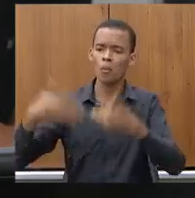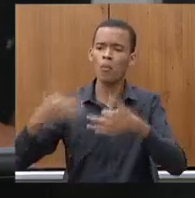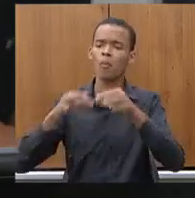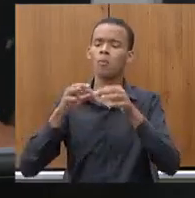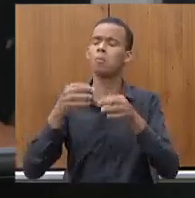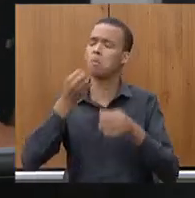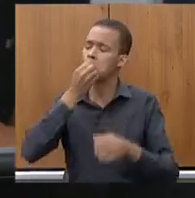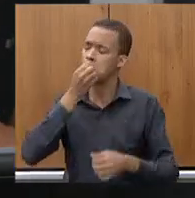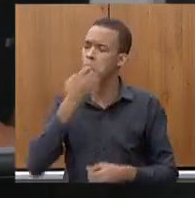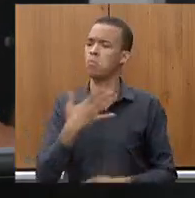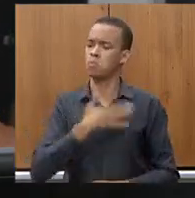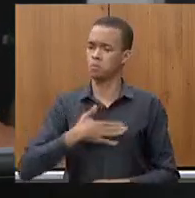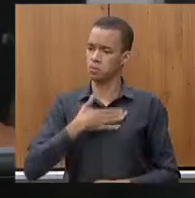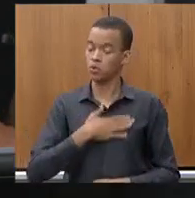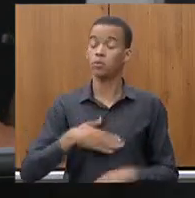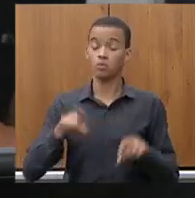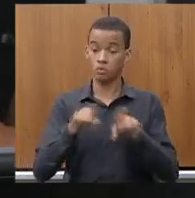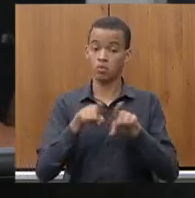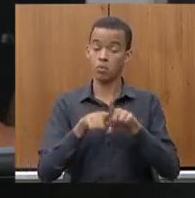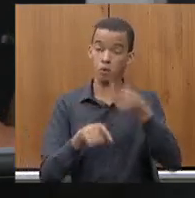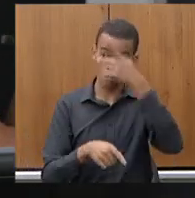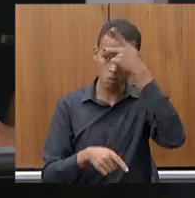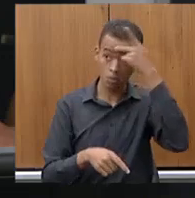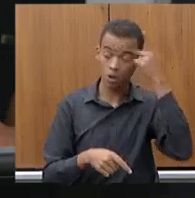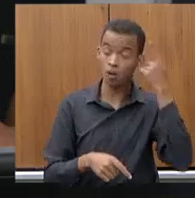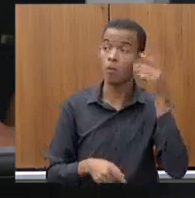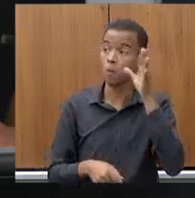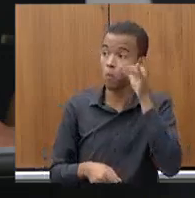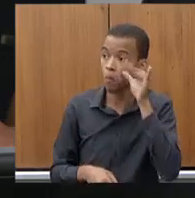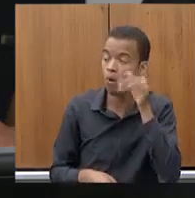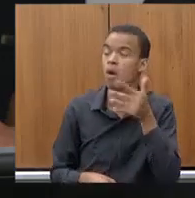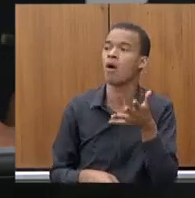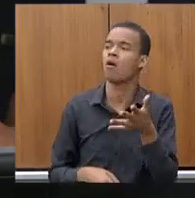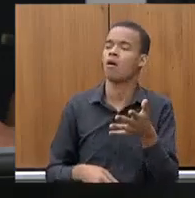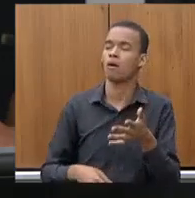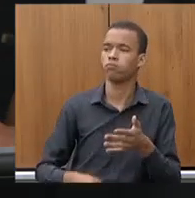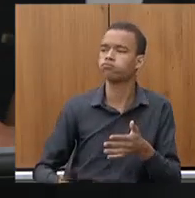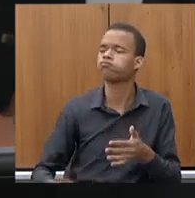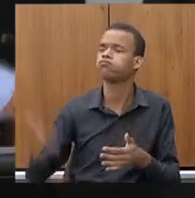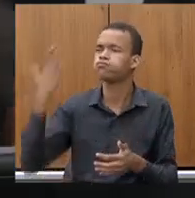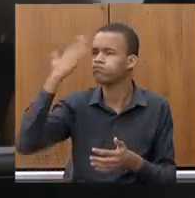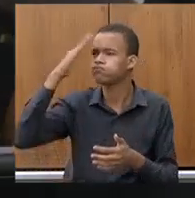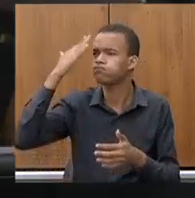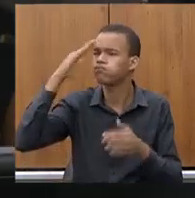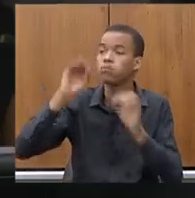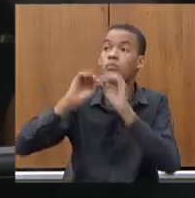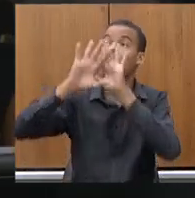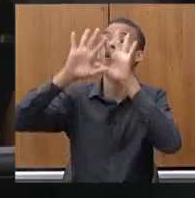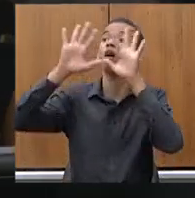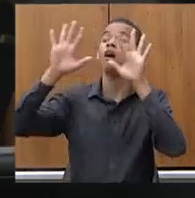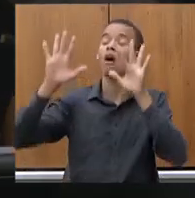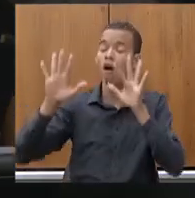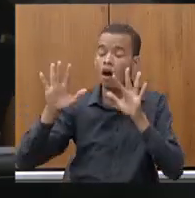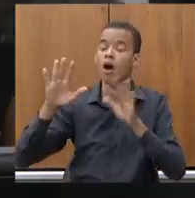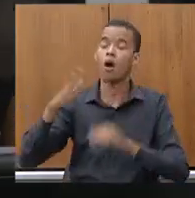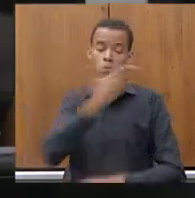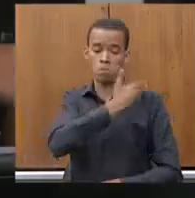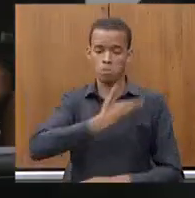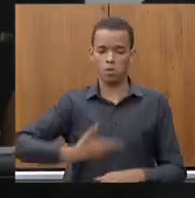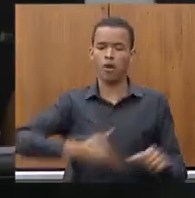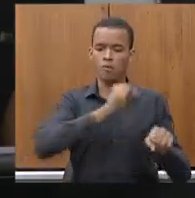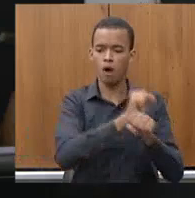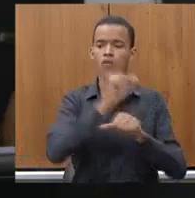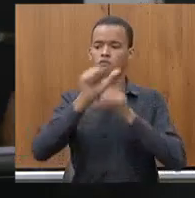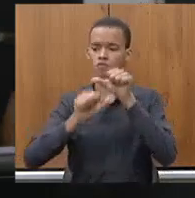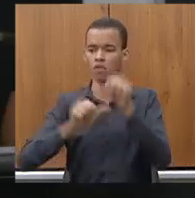ouvir a senhora, e eu acho que as pessoas que ouvirem também, não vai ter mais dúvidas, só porque tem que privatizar mesmo. Então,